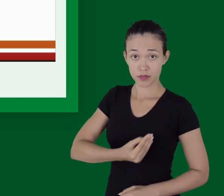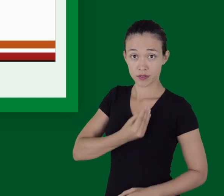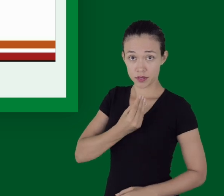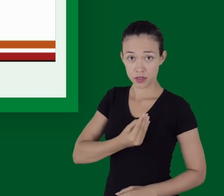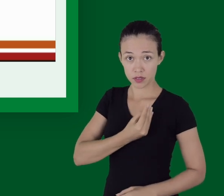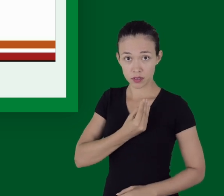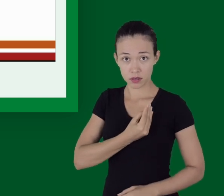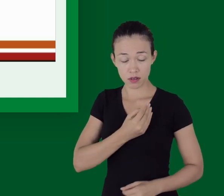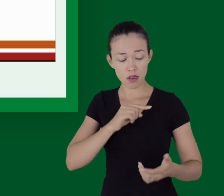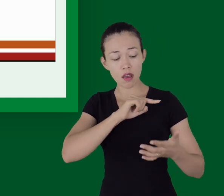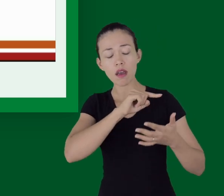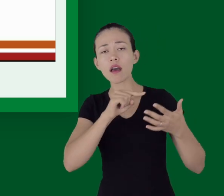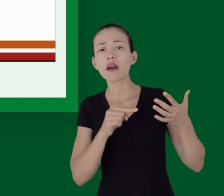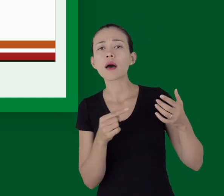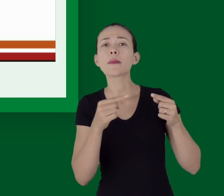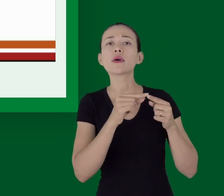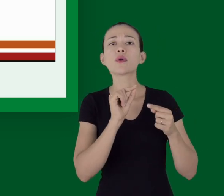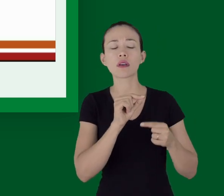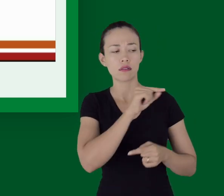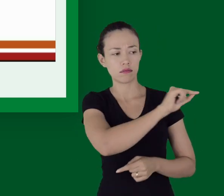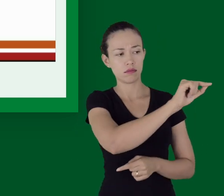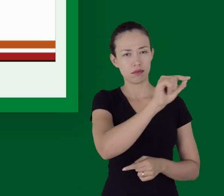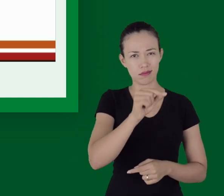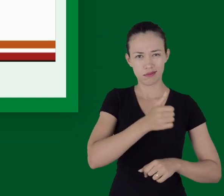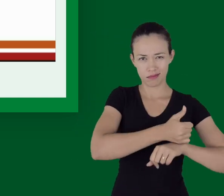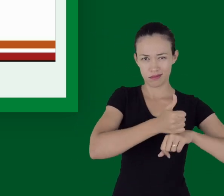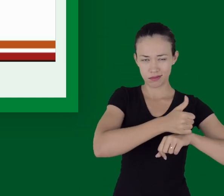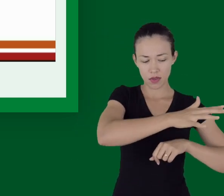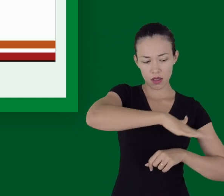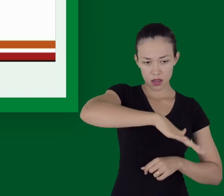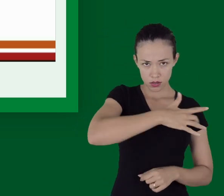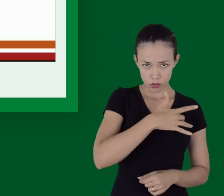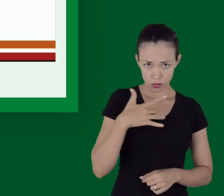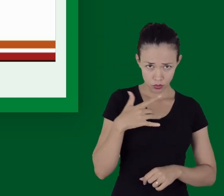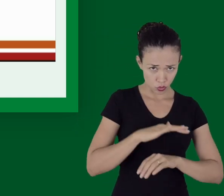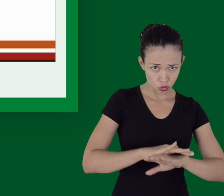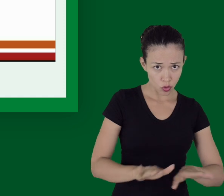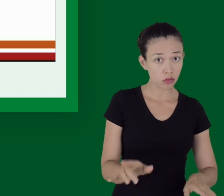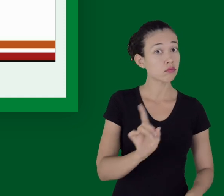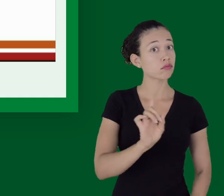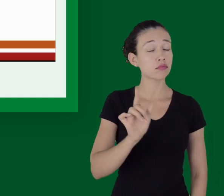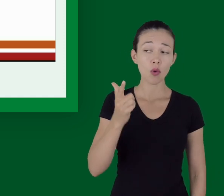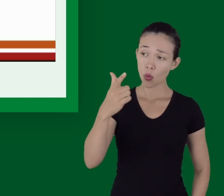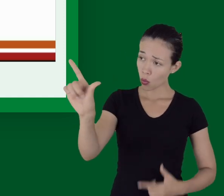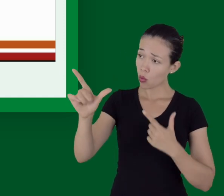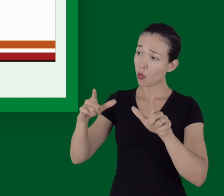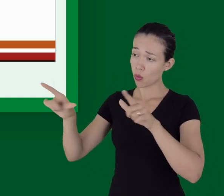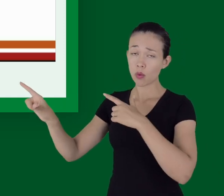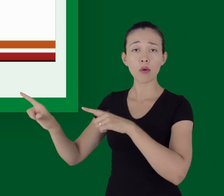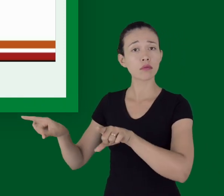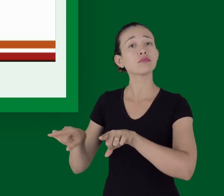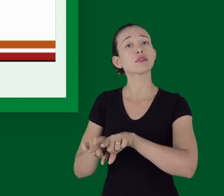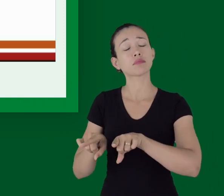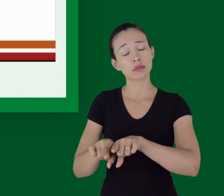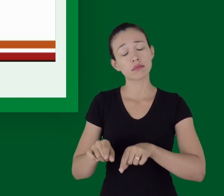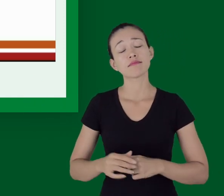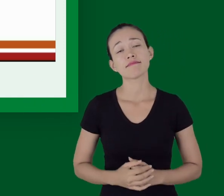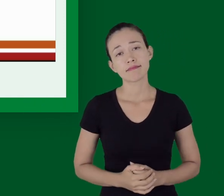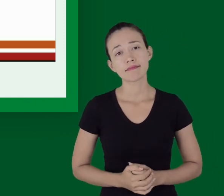frisar que ele não é apenas para profissionais de saúde. Ele é para todos os cidadãos, incluindo os cidadãos leigos.